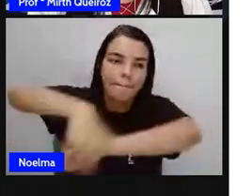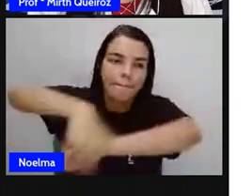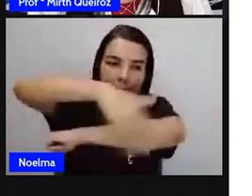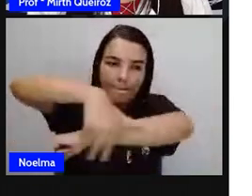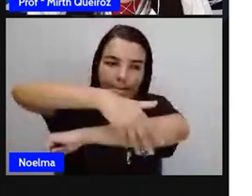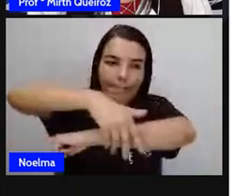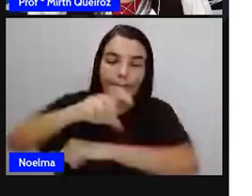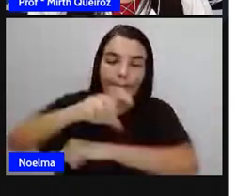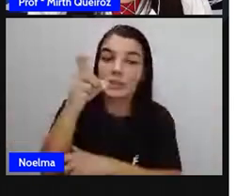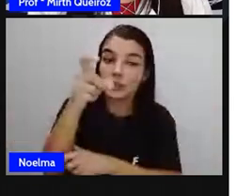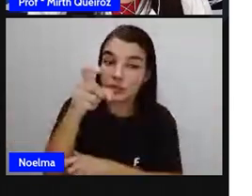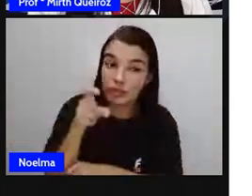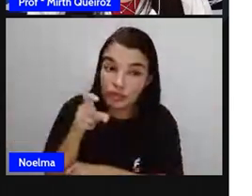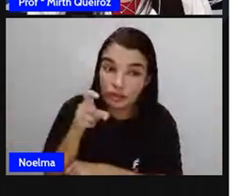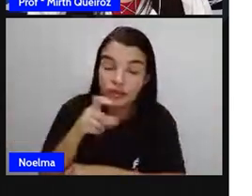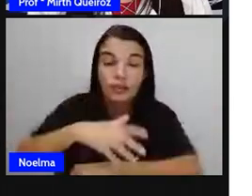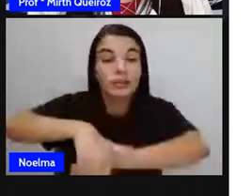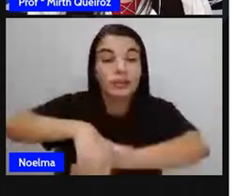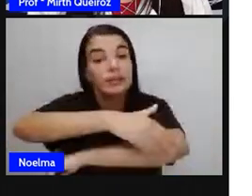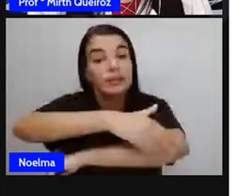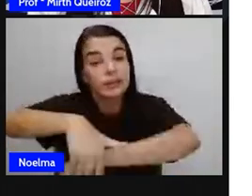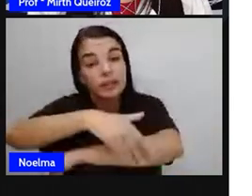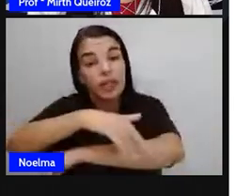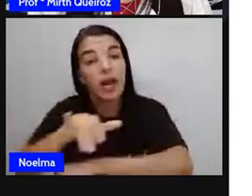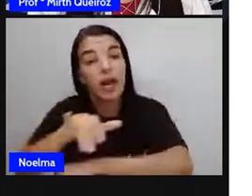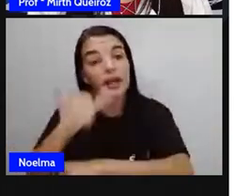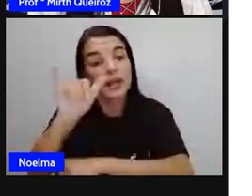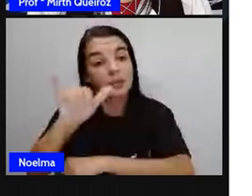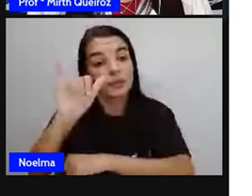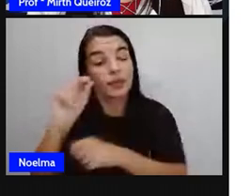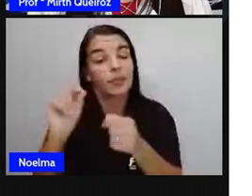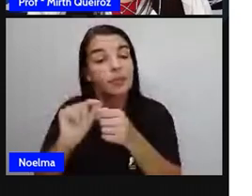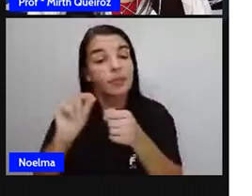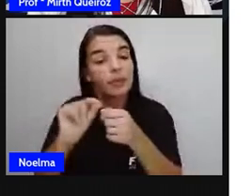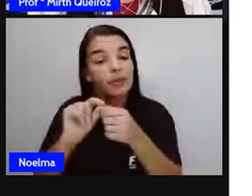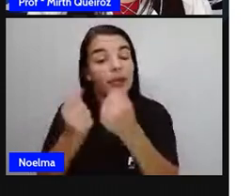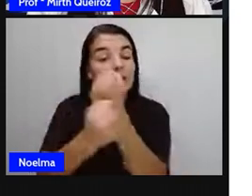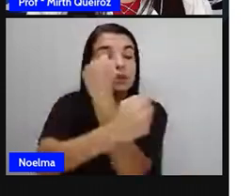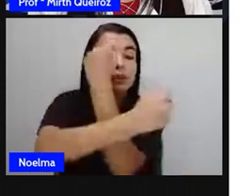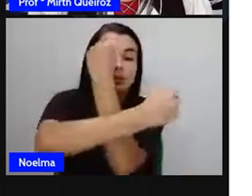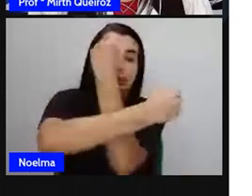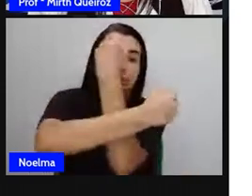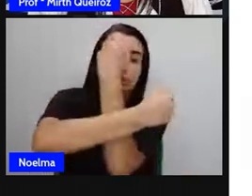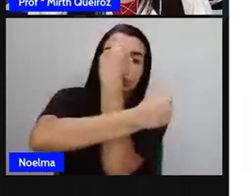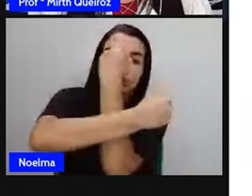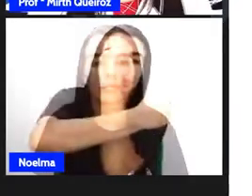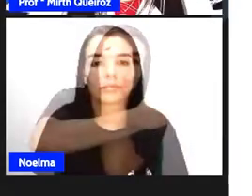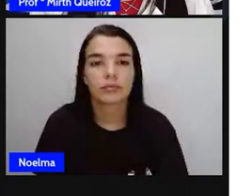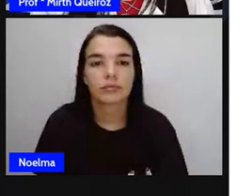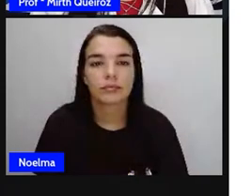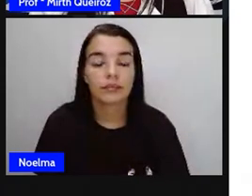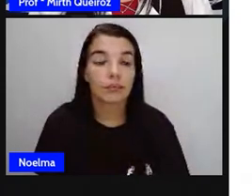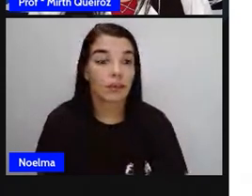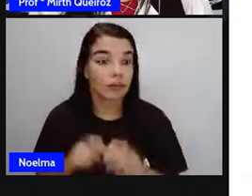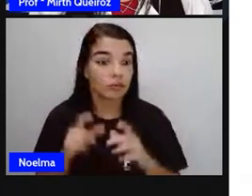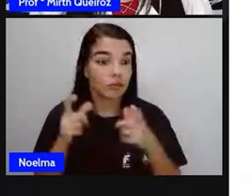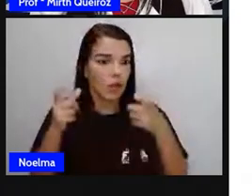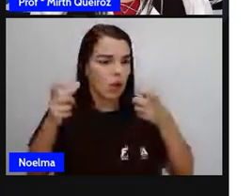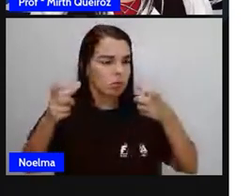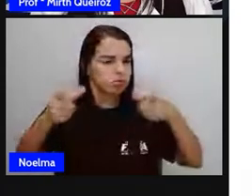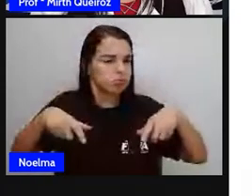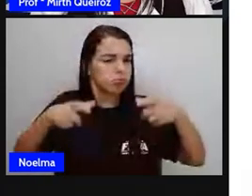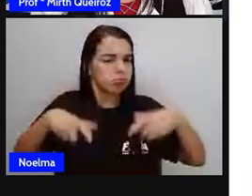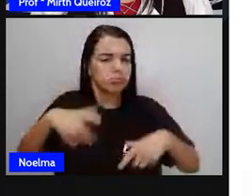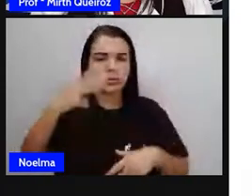porque elas cortam aqui a rua W, formando aqui quatro ângulos de 90 graus. Onde moram?